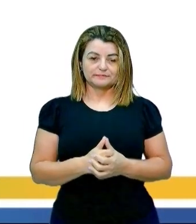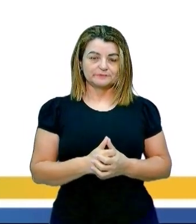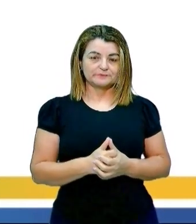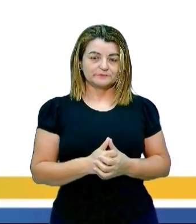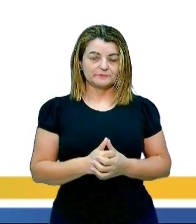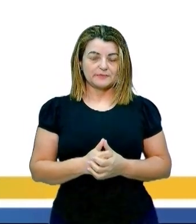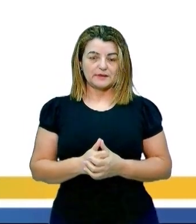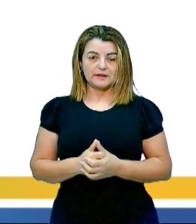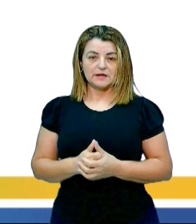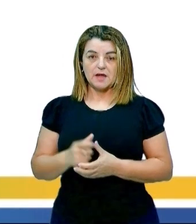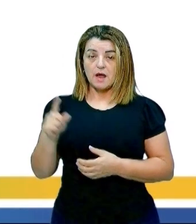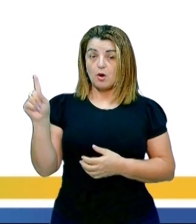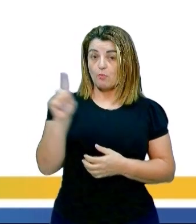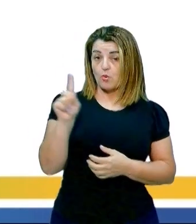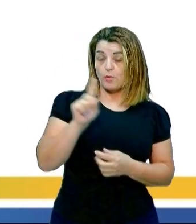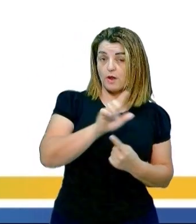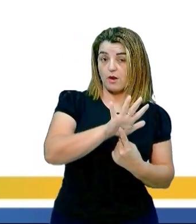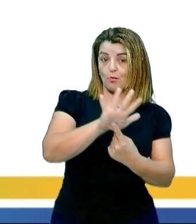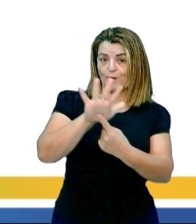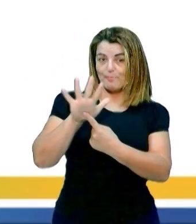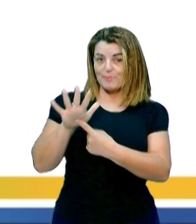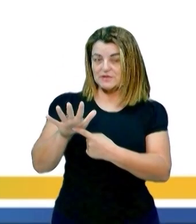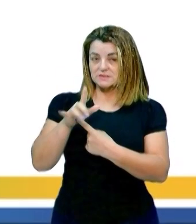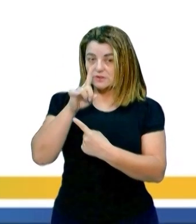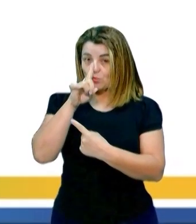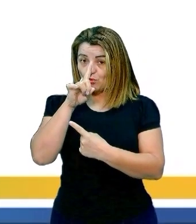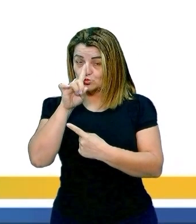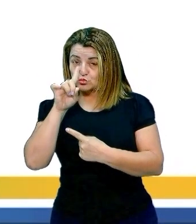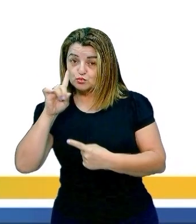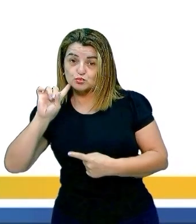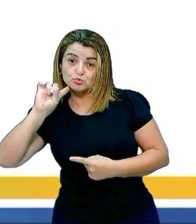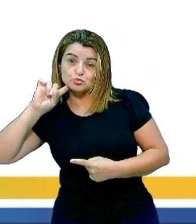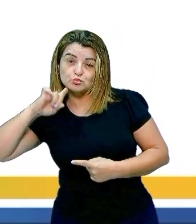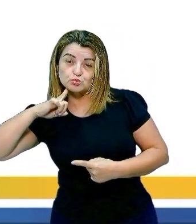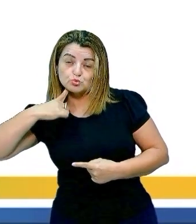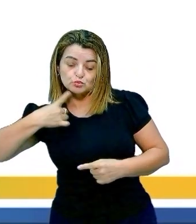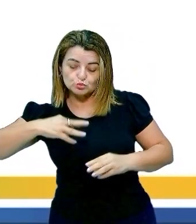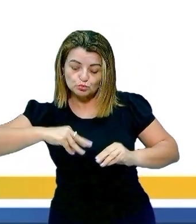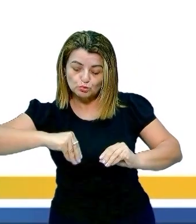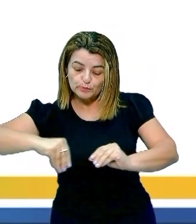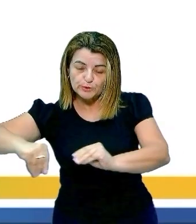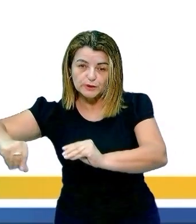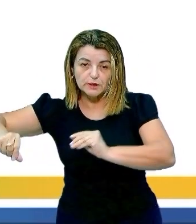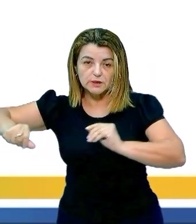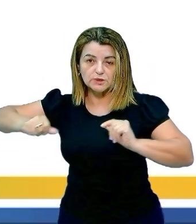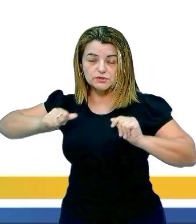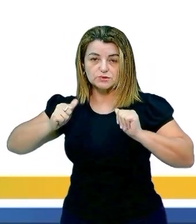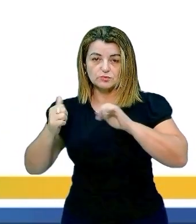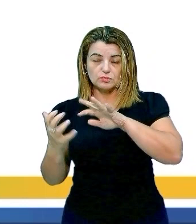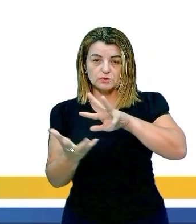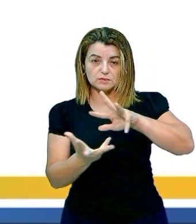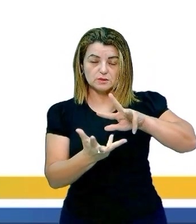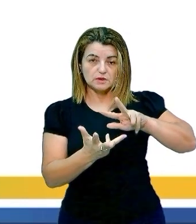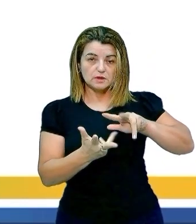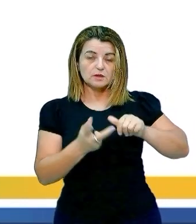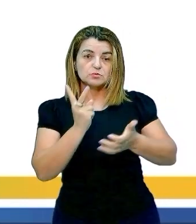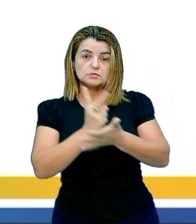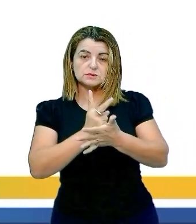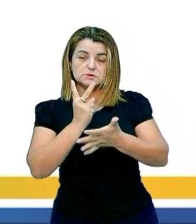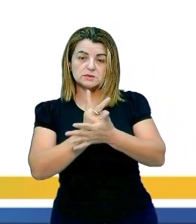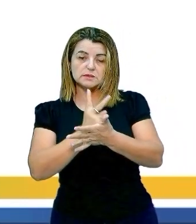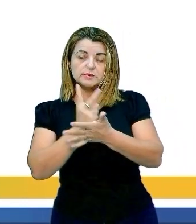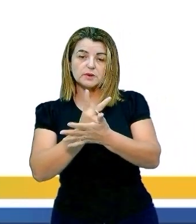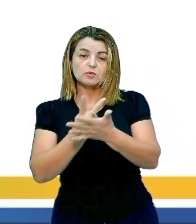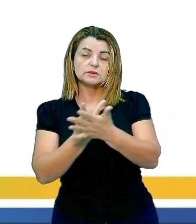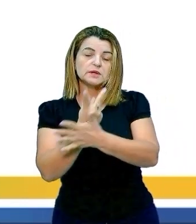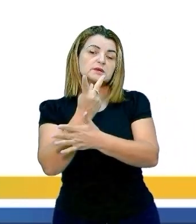Por não apresentarem risco de contaminação do ambiente, como eventualmente ocorre com